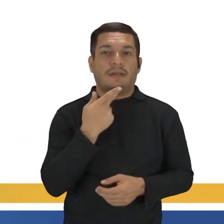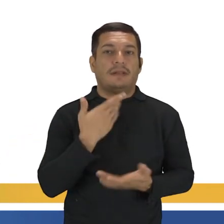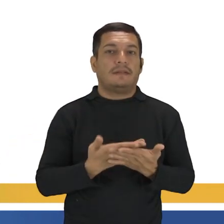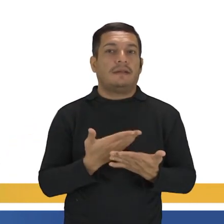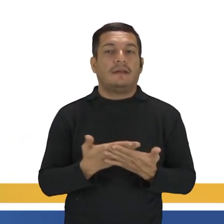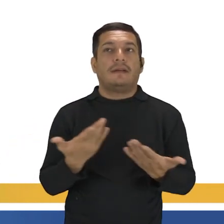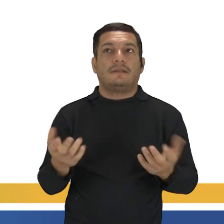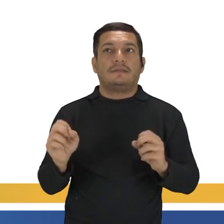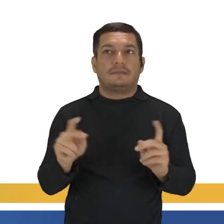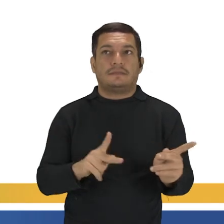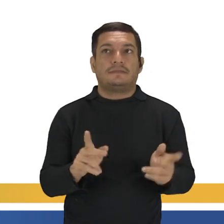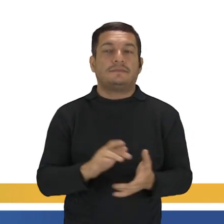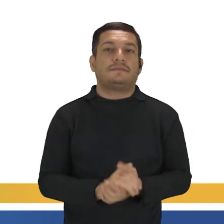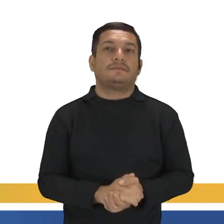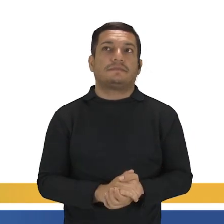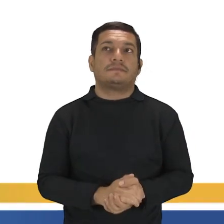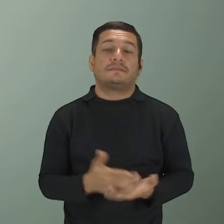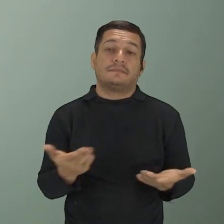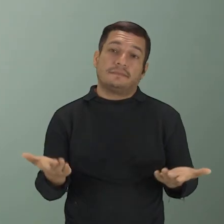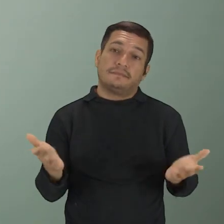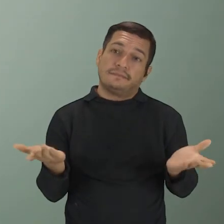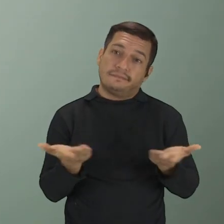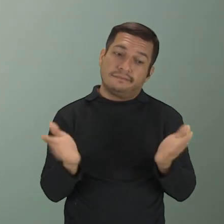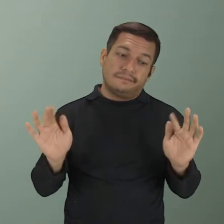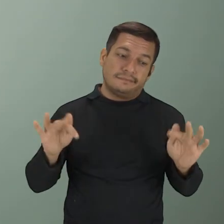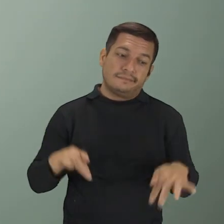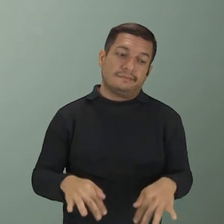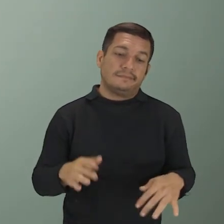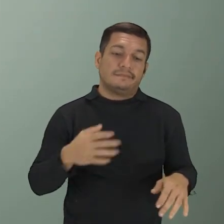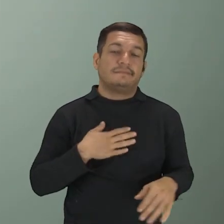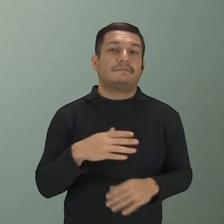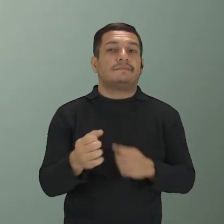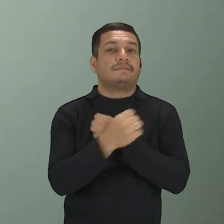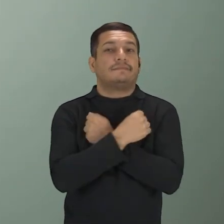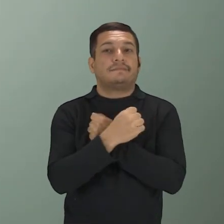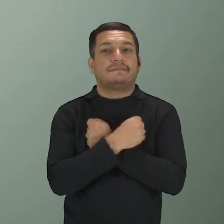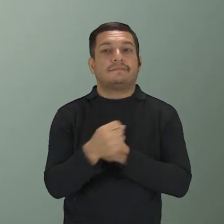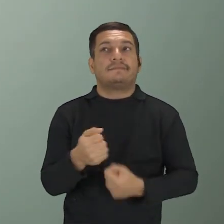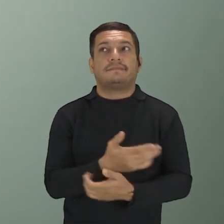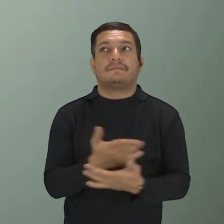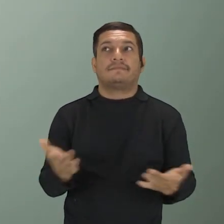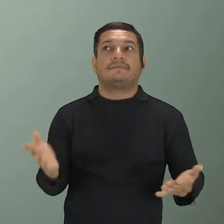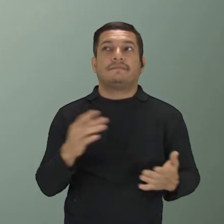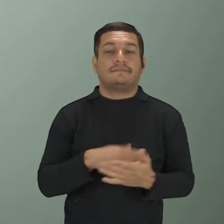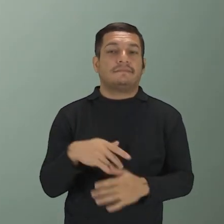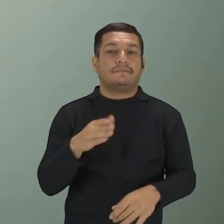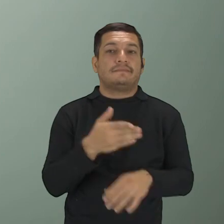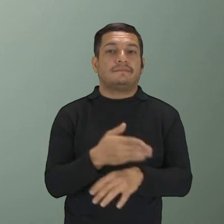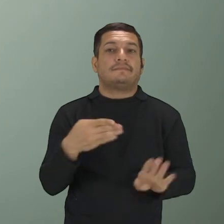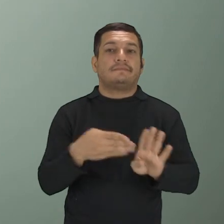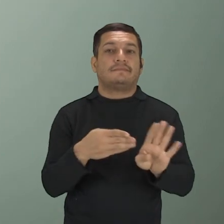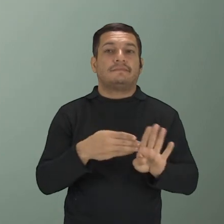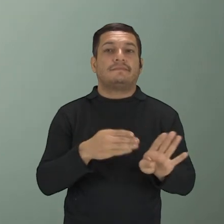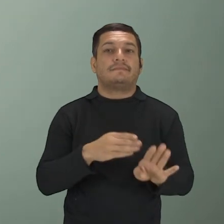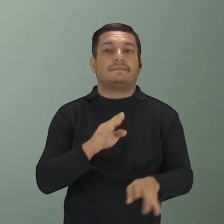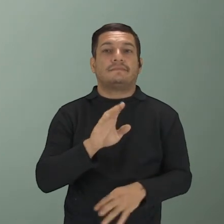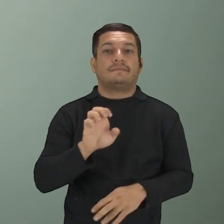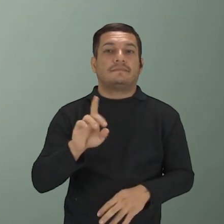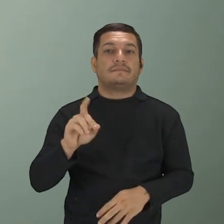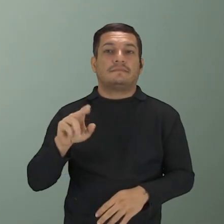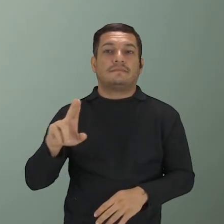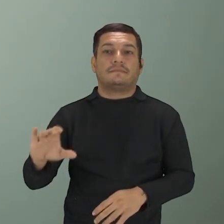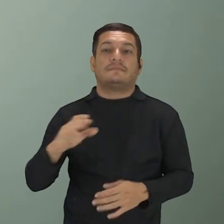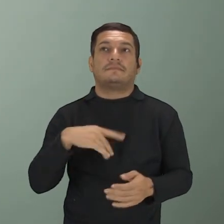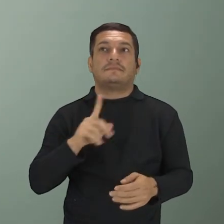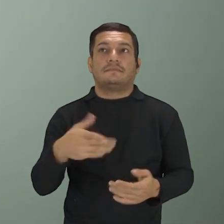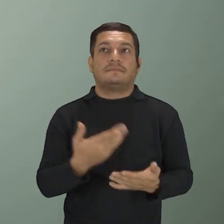na aula. Tá ok? Então, por hoje é só. Um abraço pra você. Acesse a plataforma Eduque.